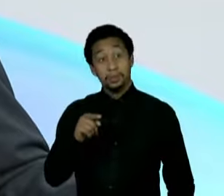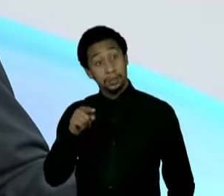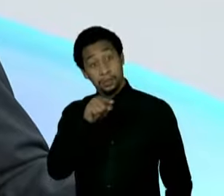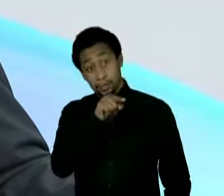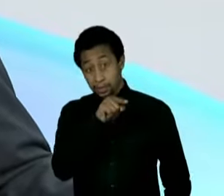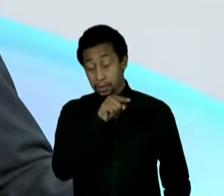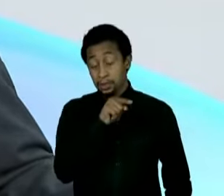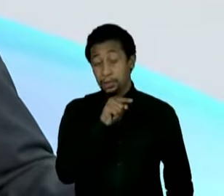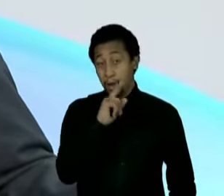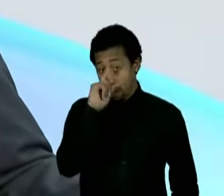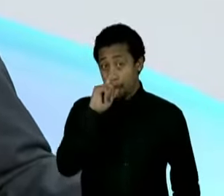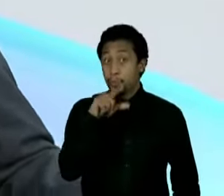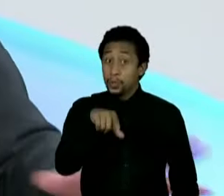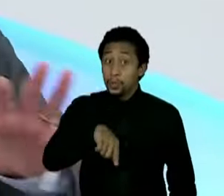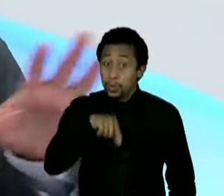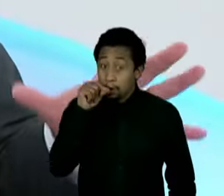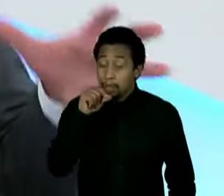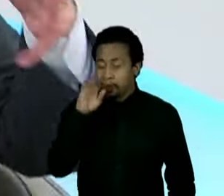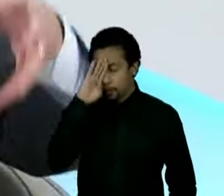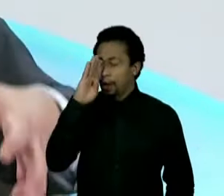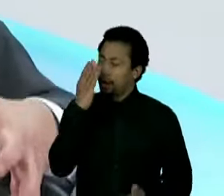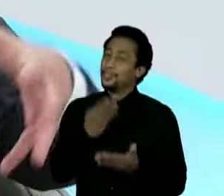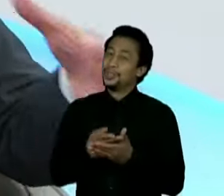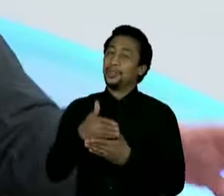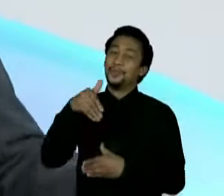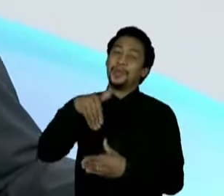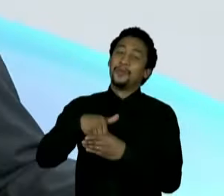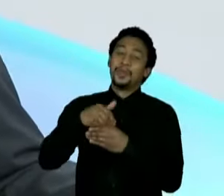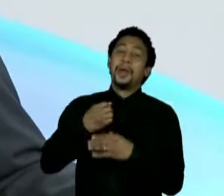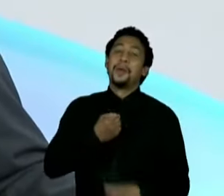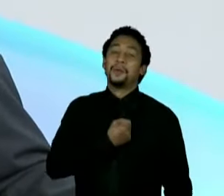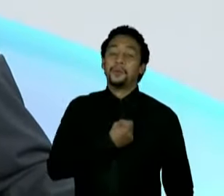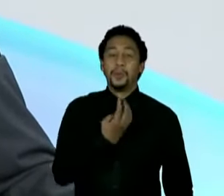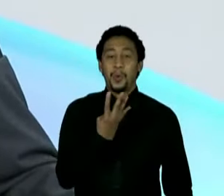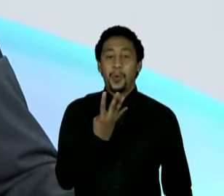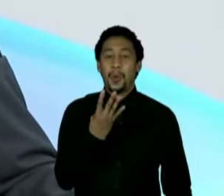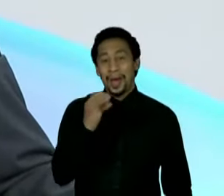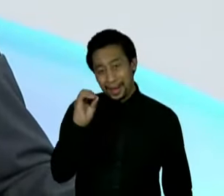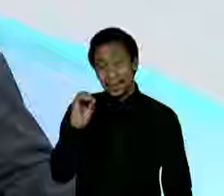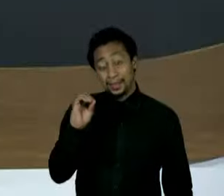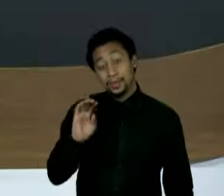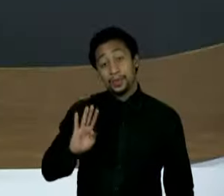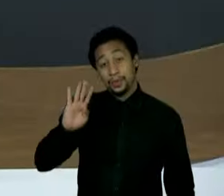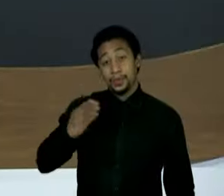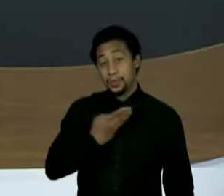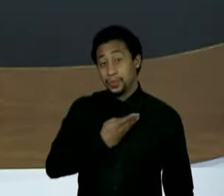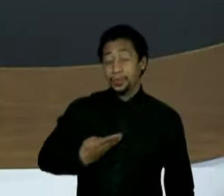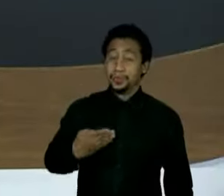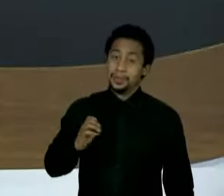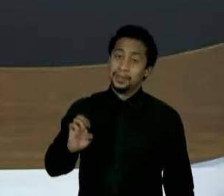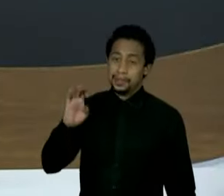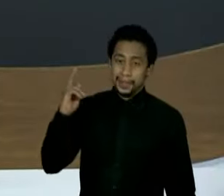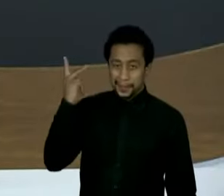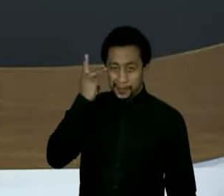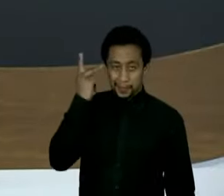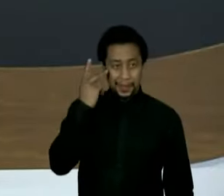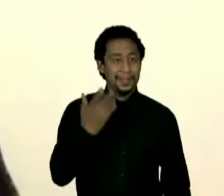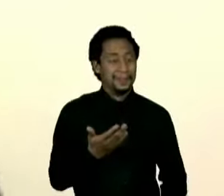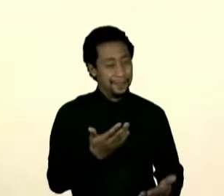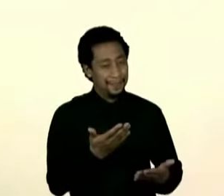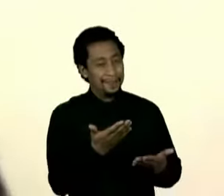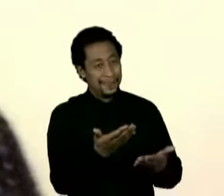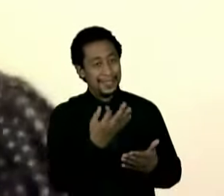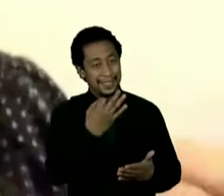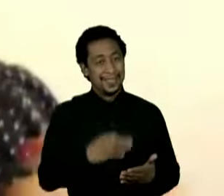escolher, ele votaria tranquilamente 40 em mim para governador em São Paulo. Tá certo. Vitória Bel, por favor, sua pergunta.